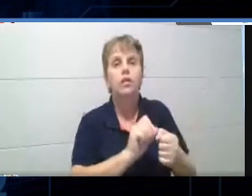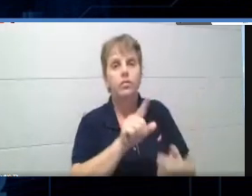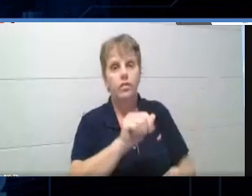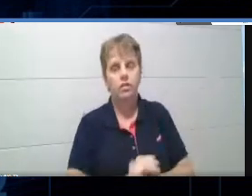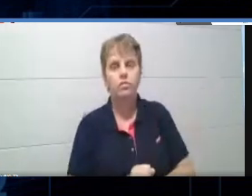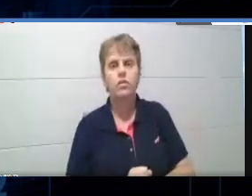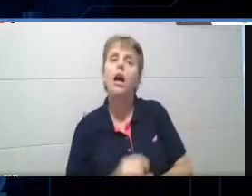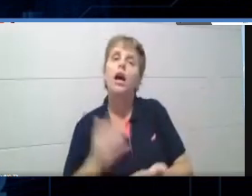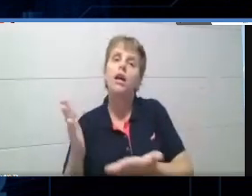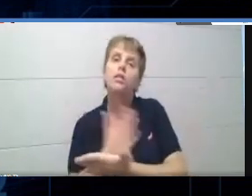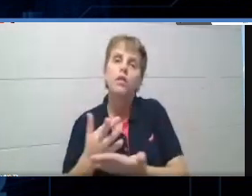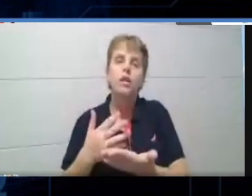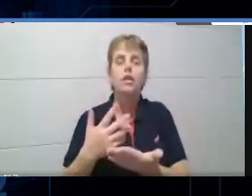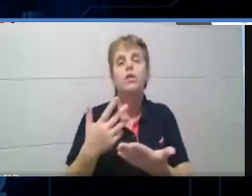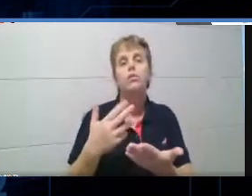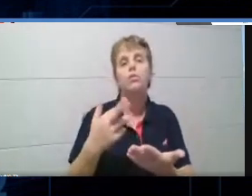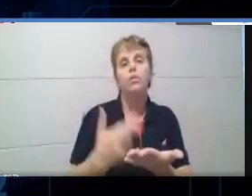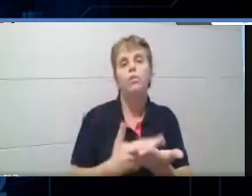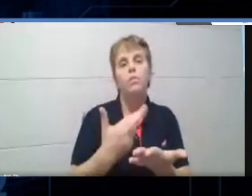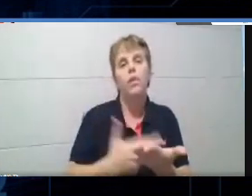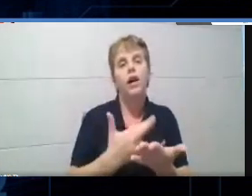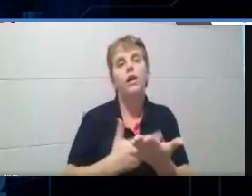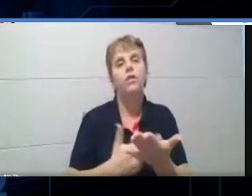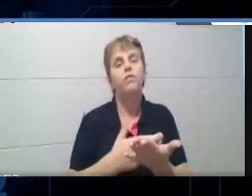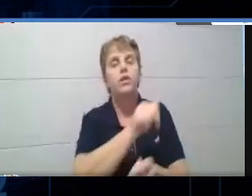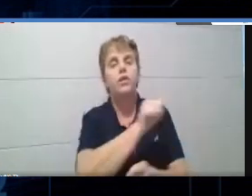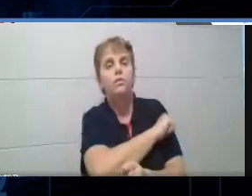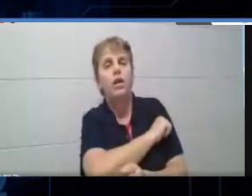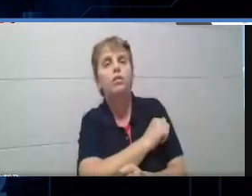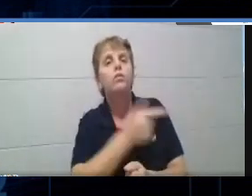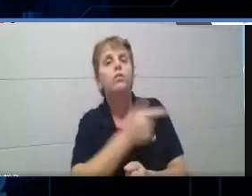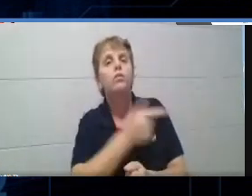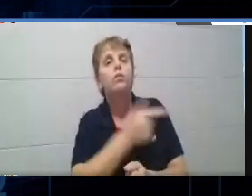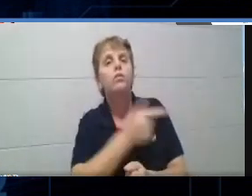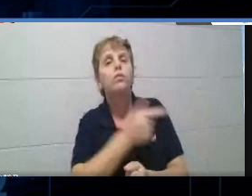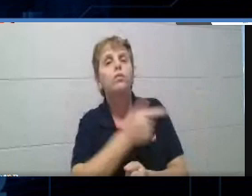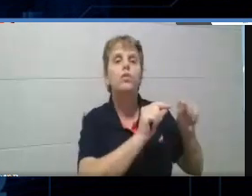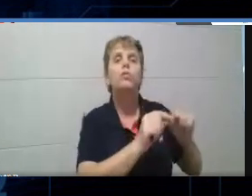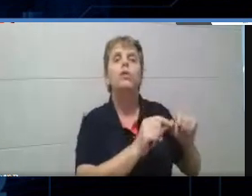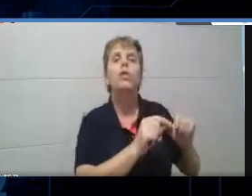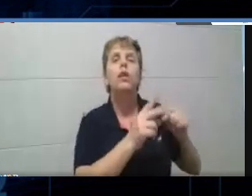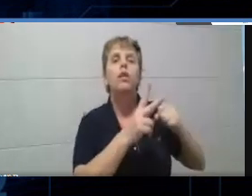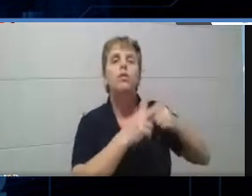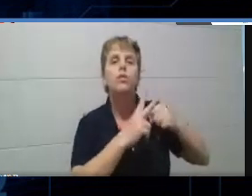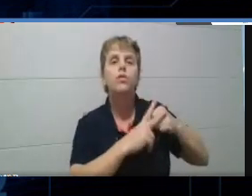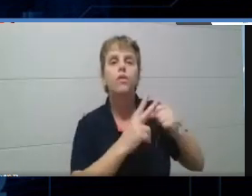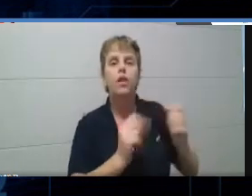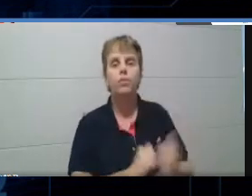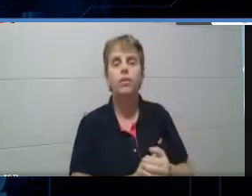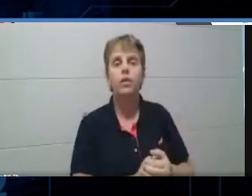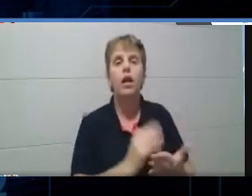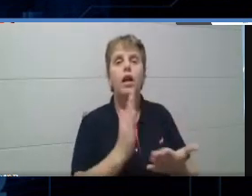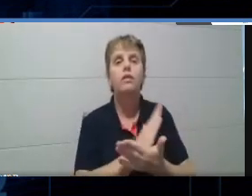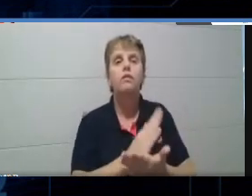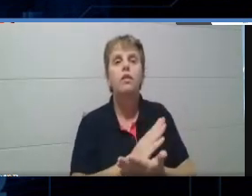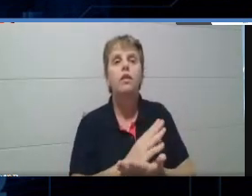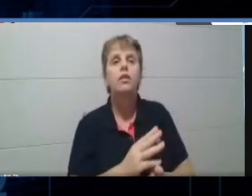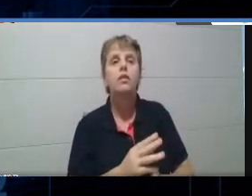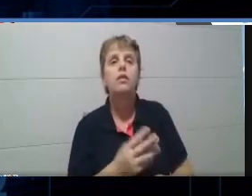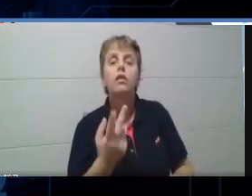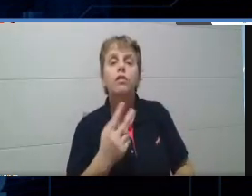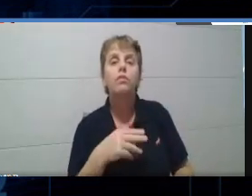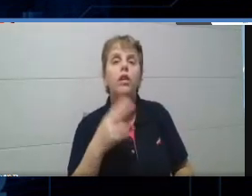Uma, o trecho da novela, que talvez você nem assista a novela, mas ele assiste, né, e a mãe dele assiste agora em casa, por exemplo,